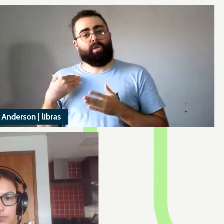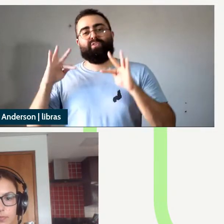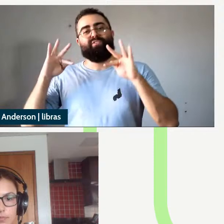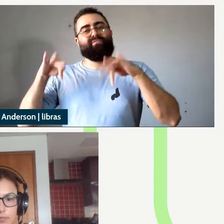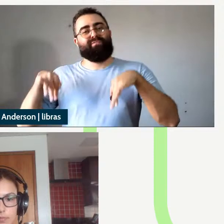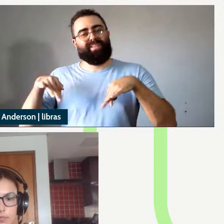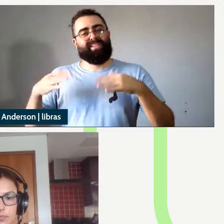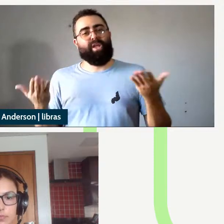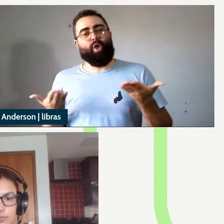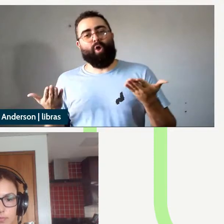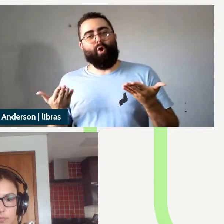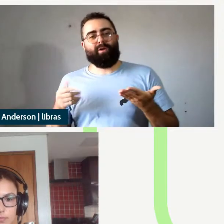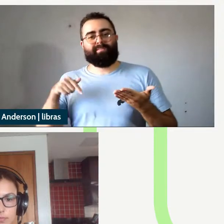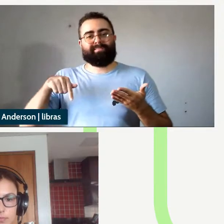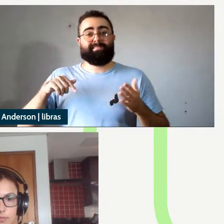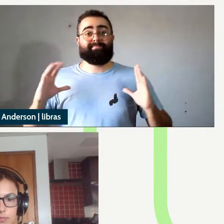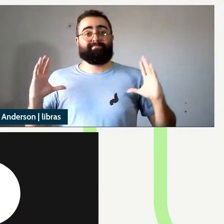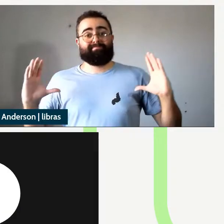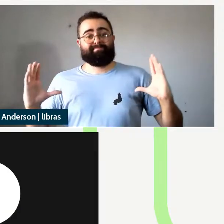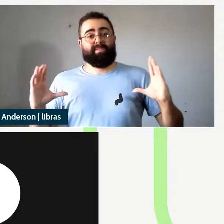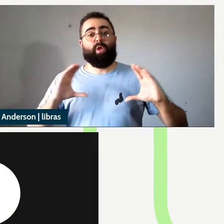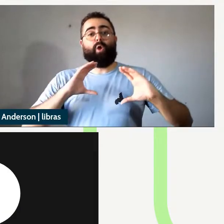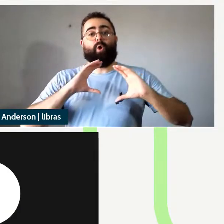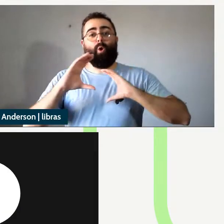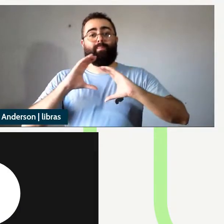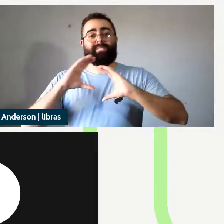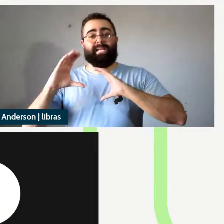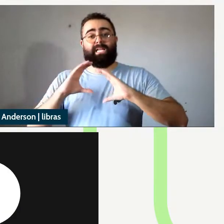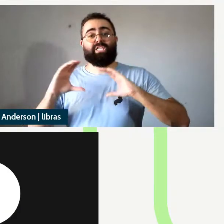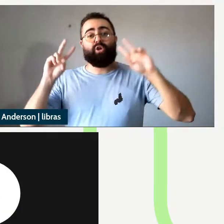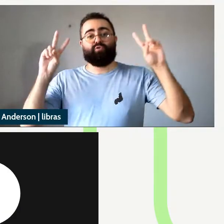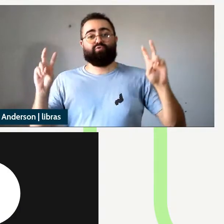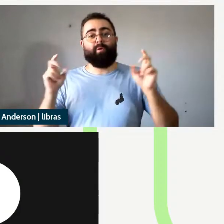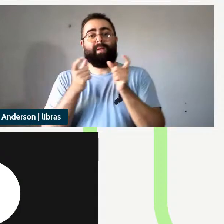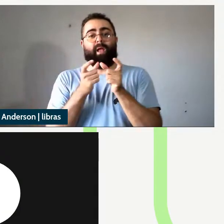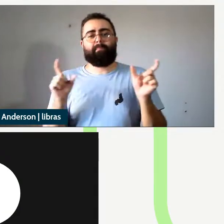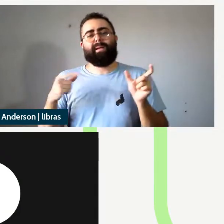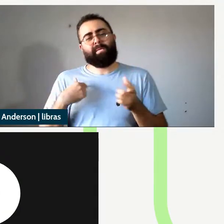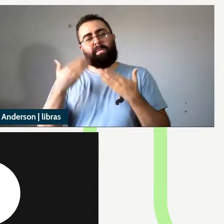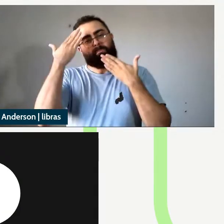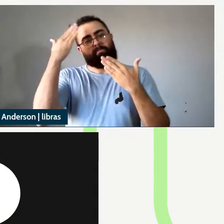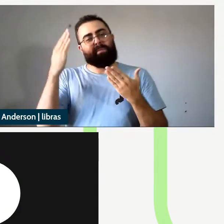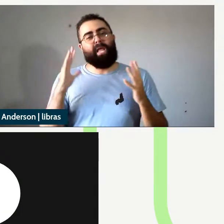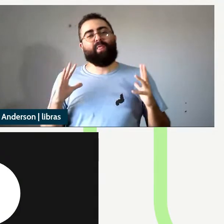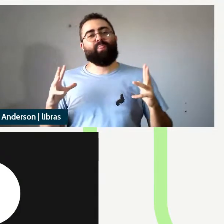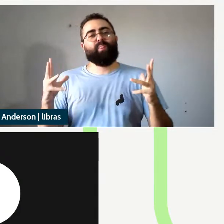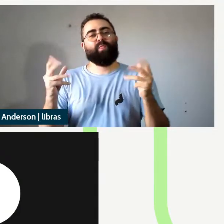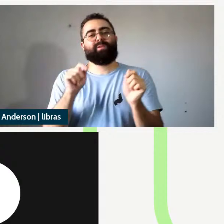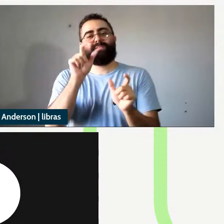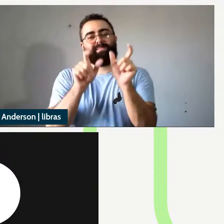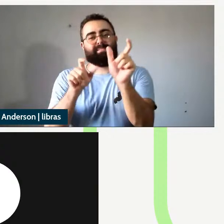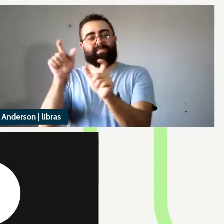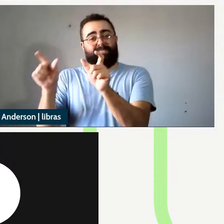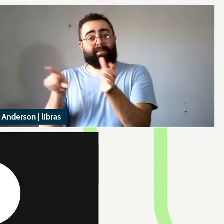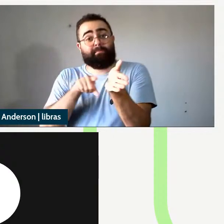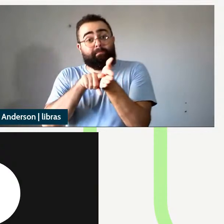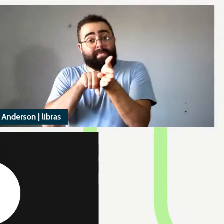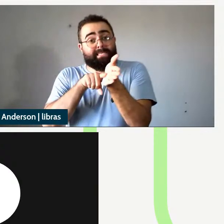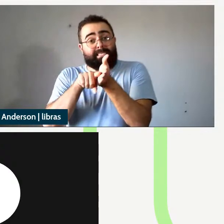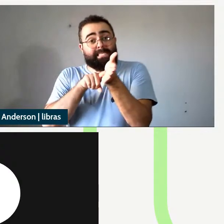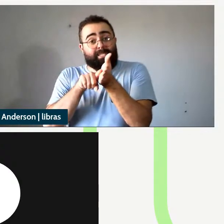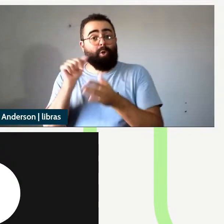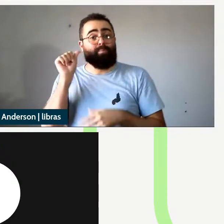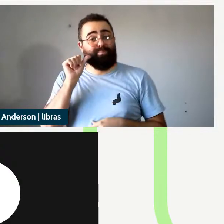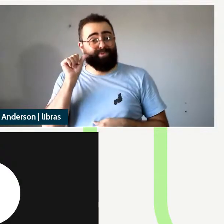agradecer mais uma vez a apresentação de todas as pesquisadoras foram excelentes trabalhos gostaria de agradecer